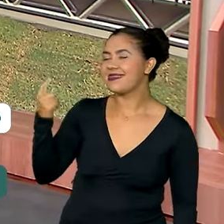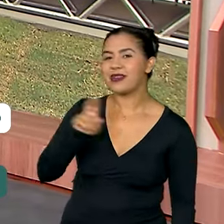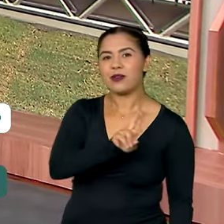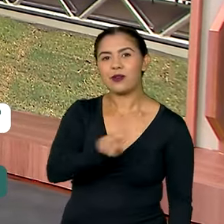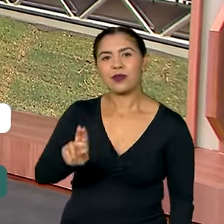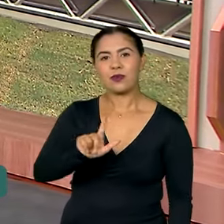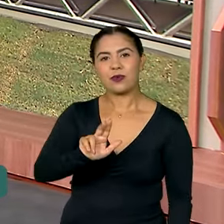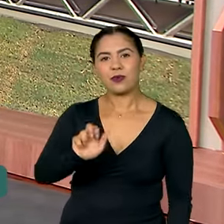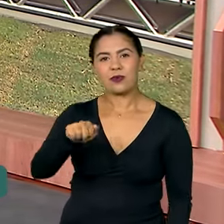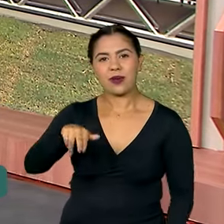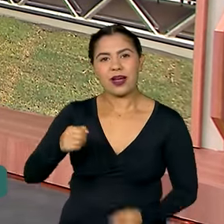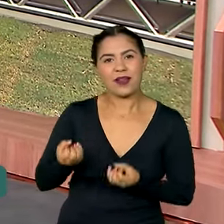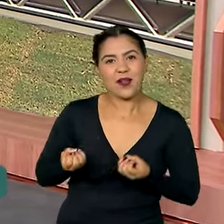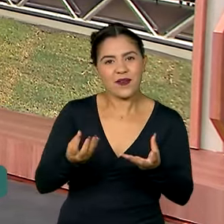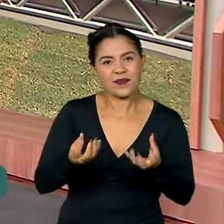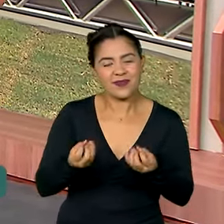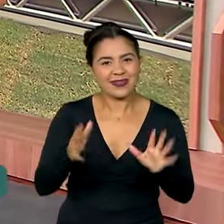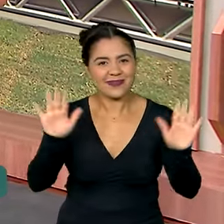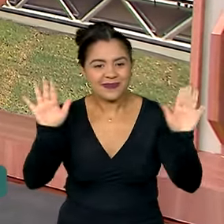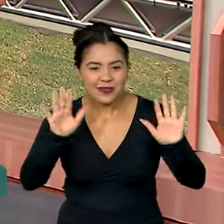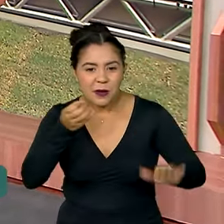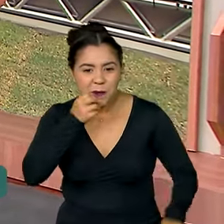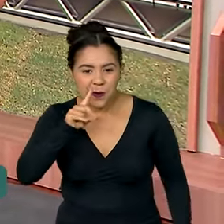com a gente ao vivo. Bom dia, Luana.